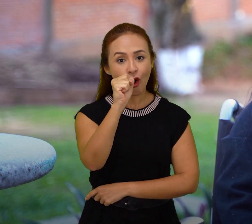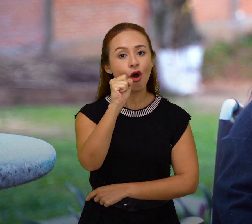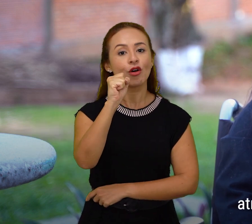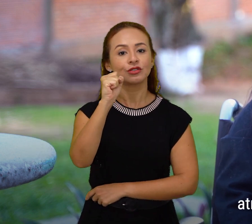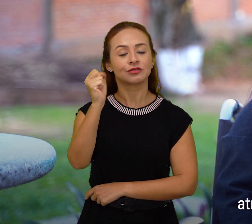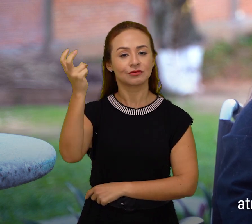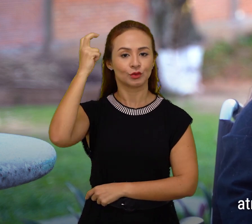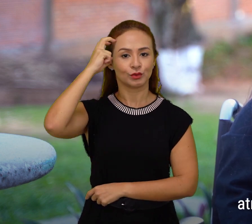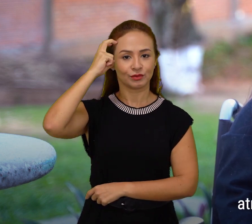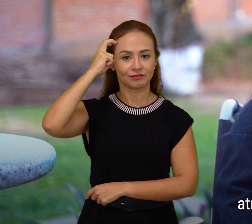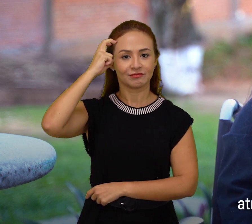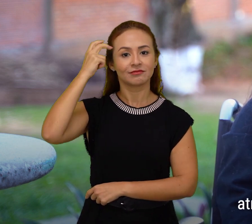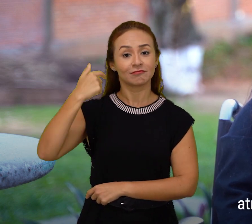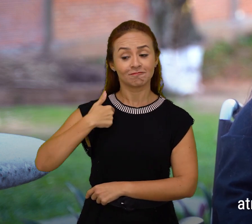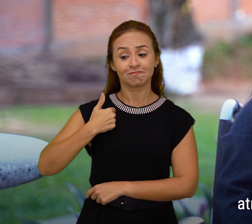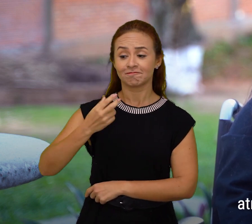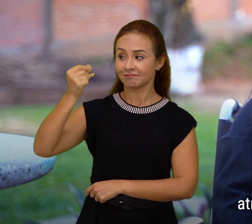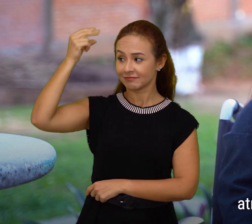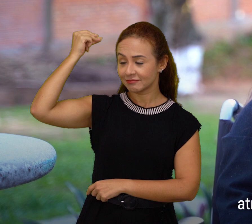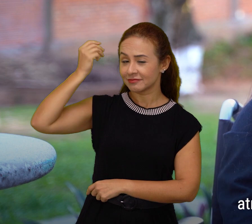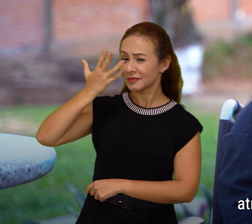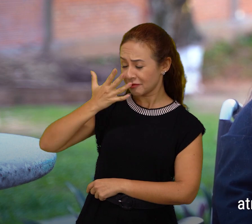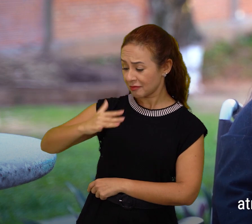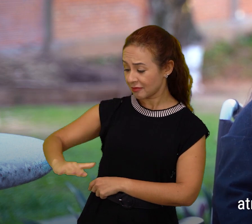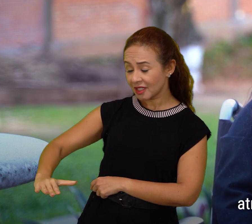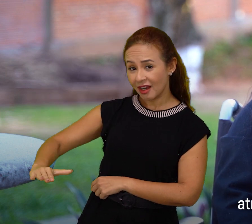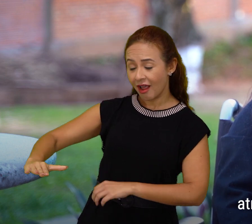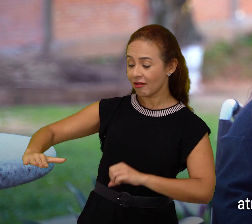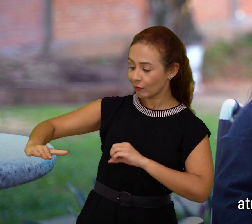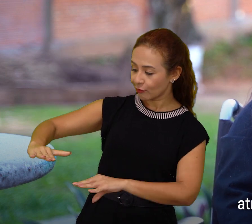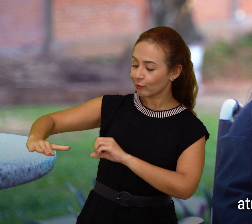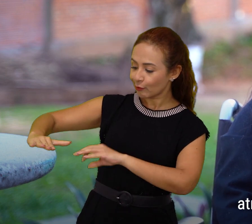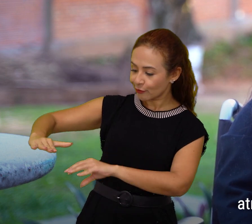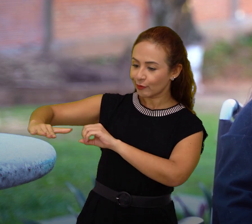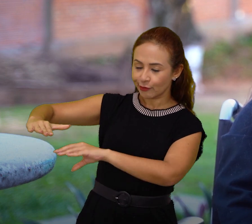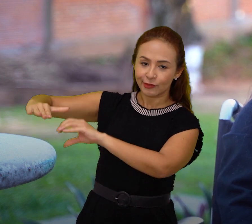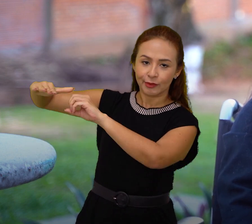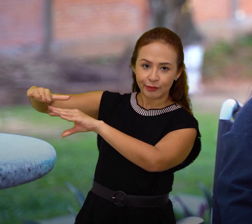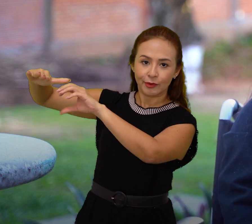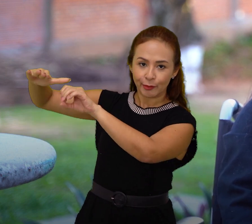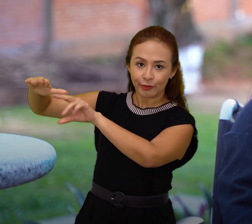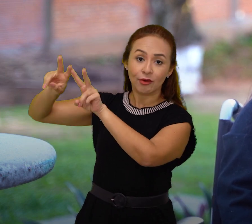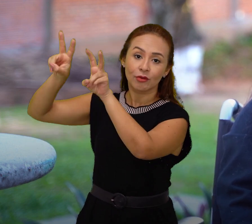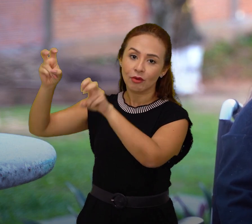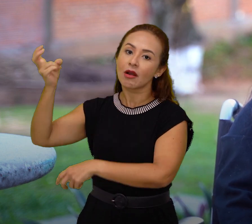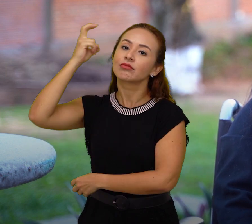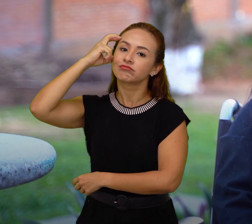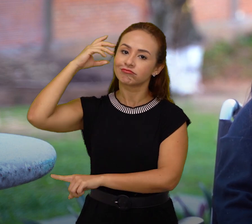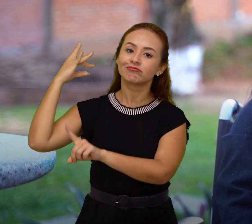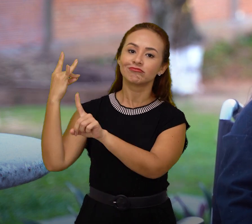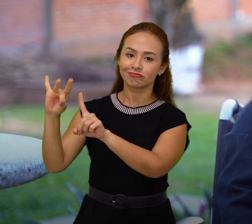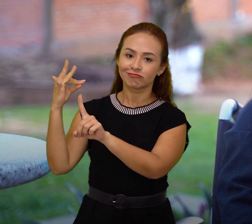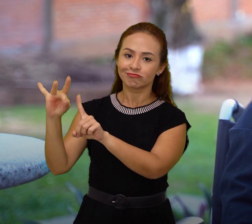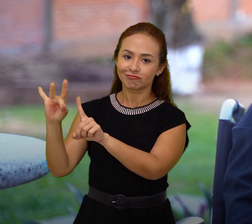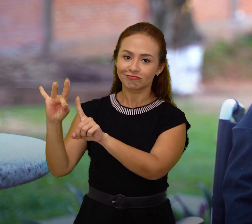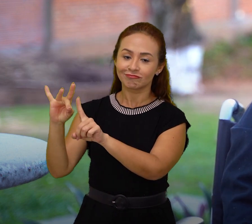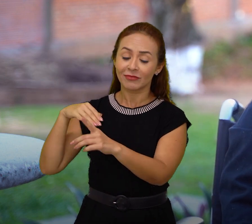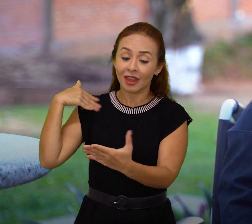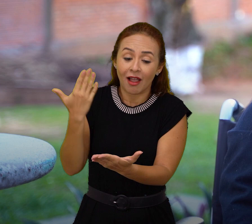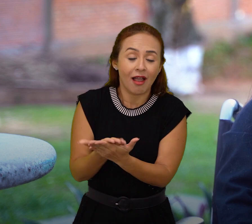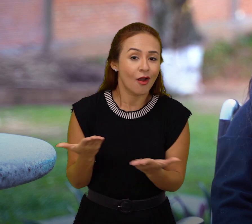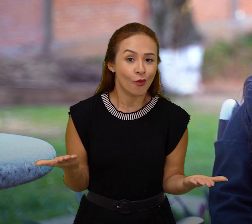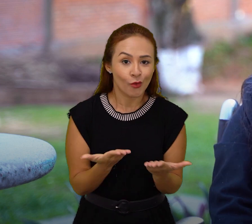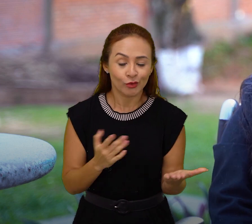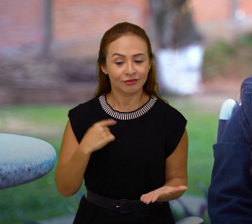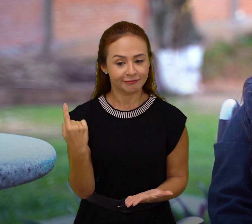estrutural, o quanto a gente é educado, atravessado por uma cultura capacitista. E acho que trazer isso para o cotidiano vai nos dando dimensão